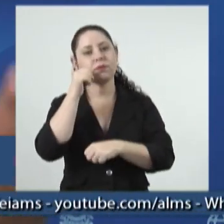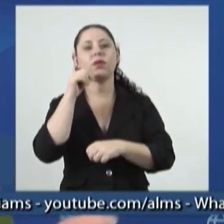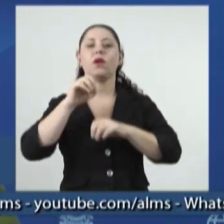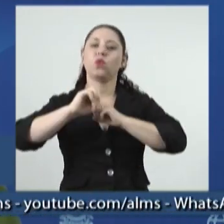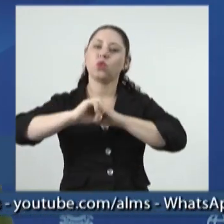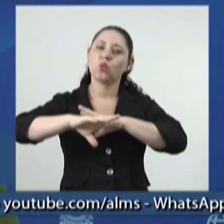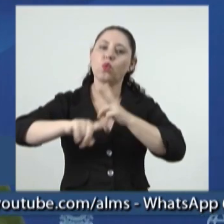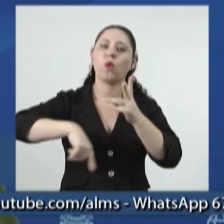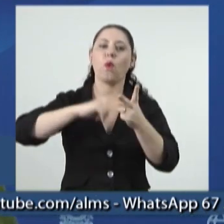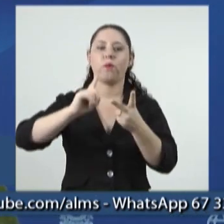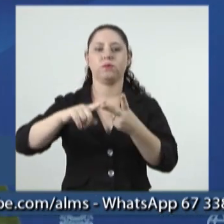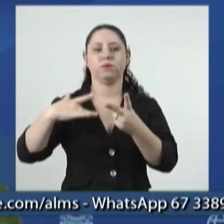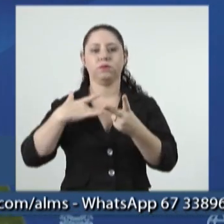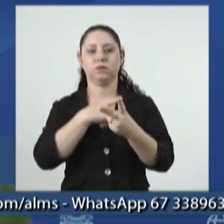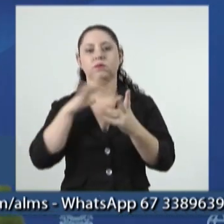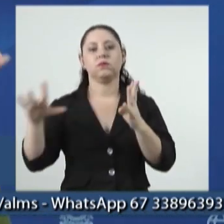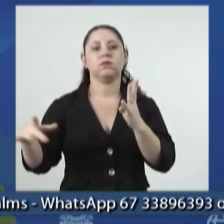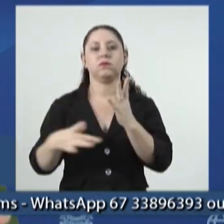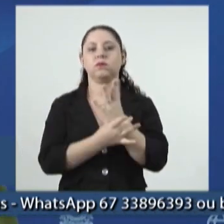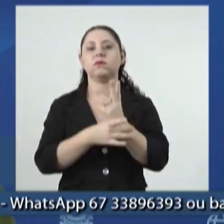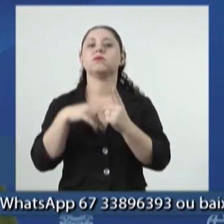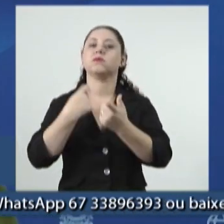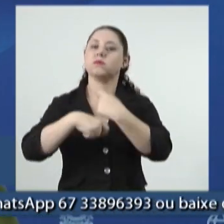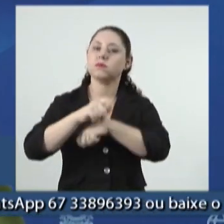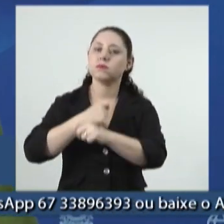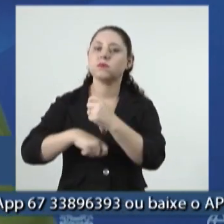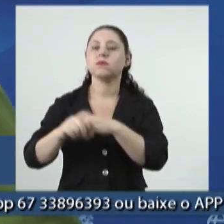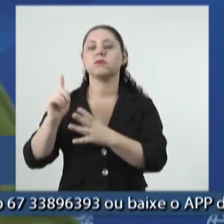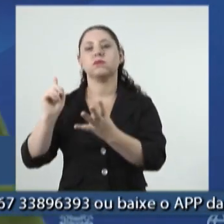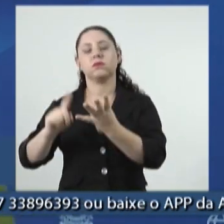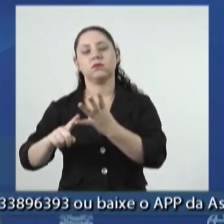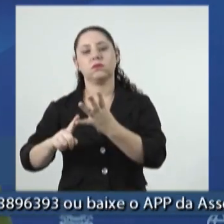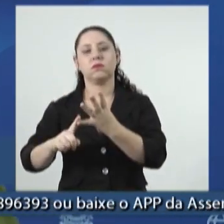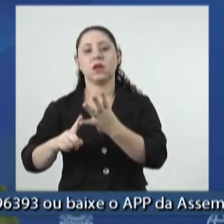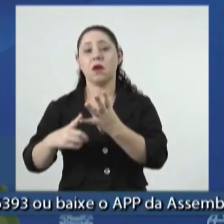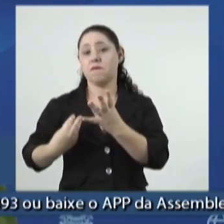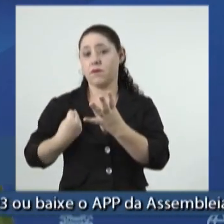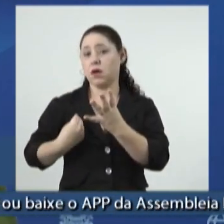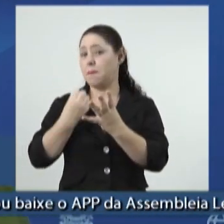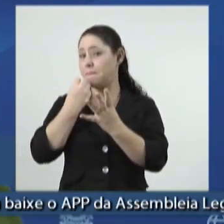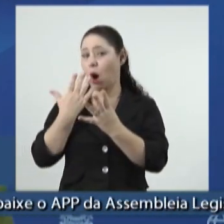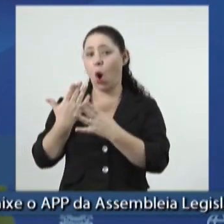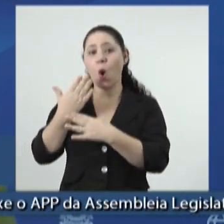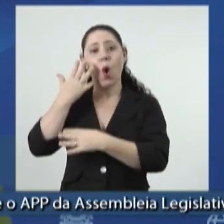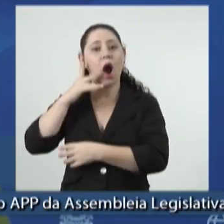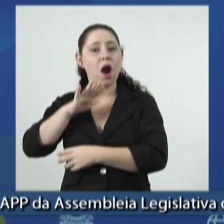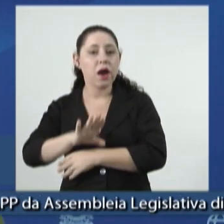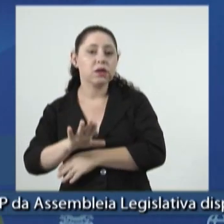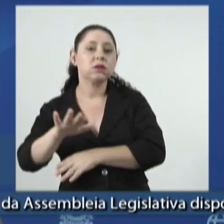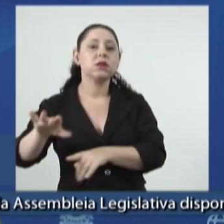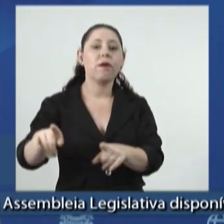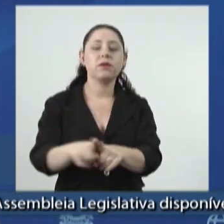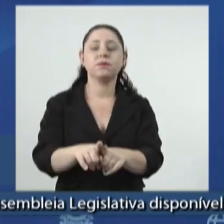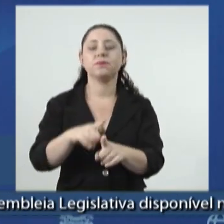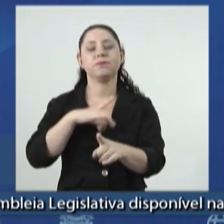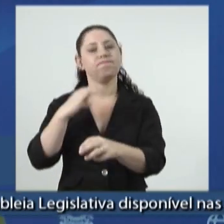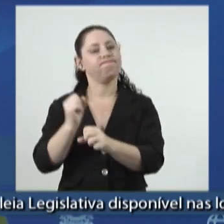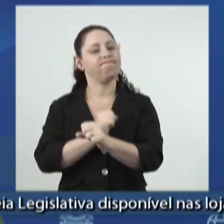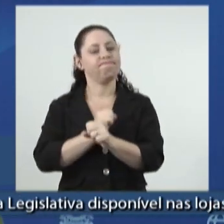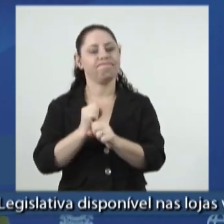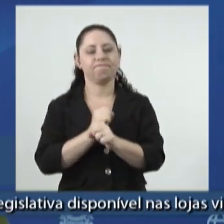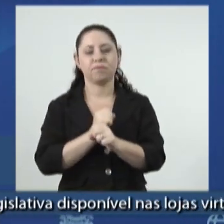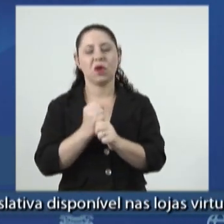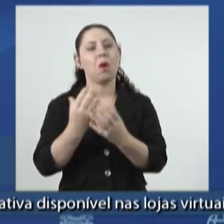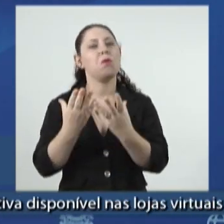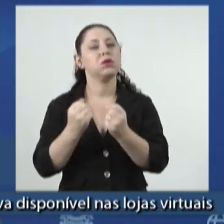educação, a saúde, a segurança, a economia, o bem viver para as crianças, então a gente tem um ano aí cheio